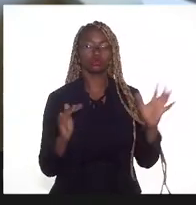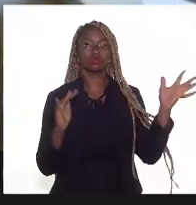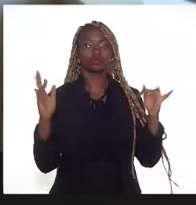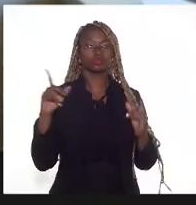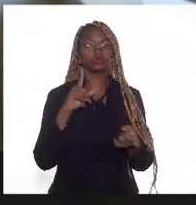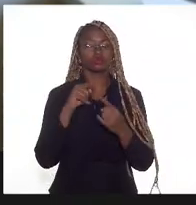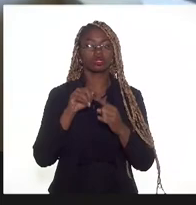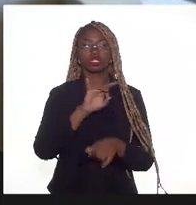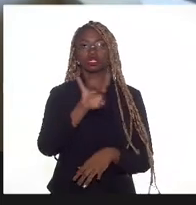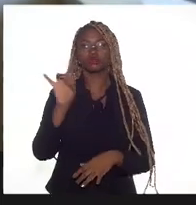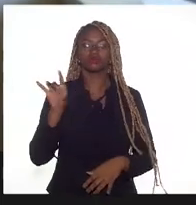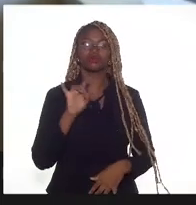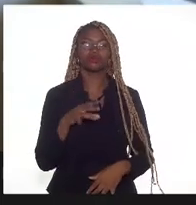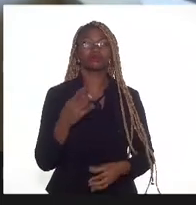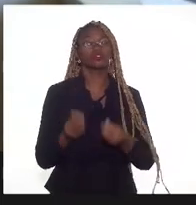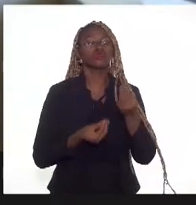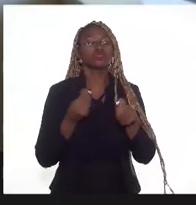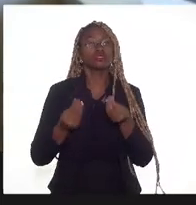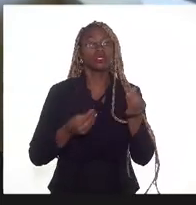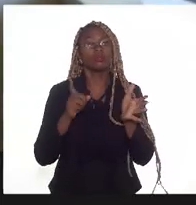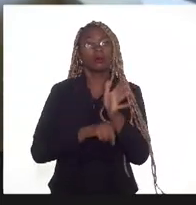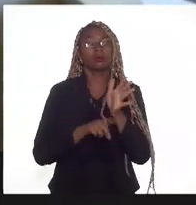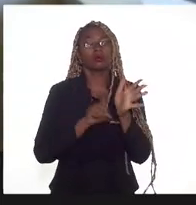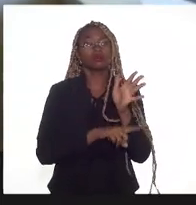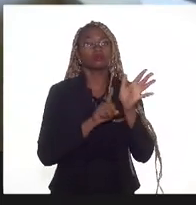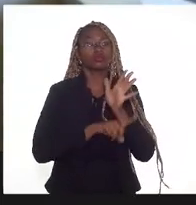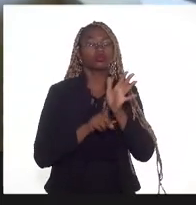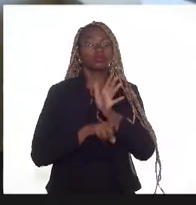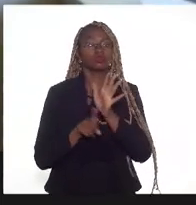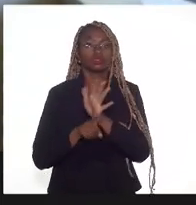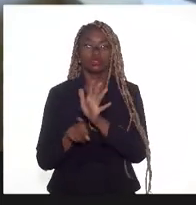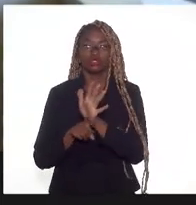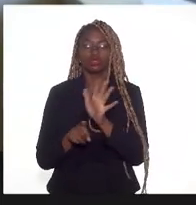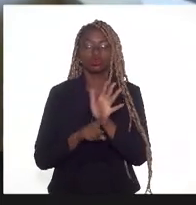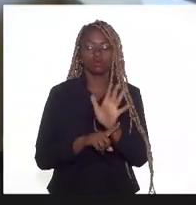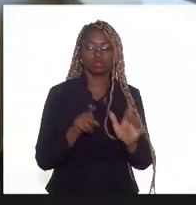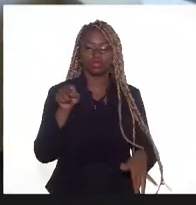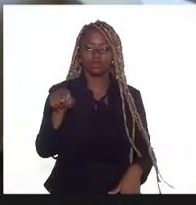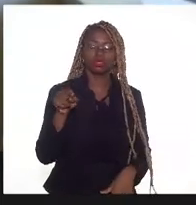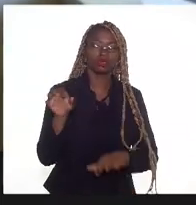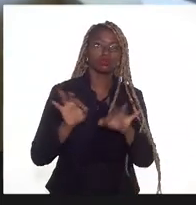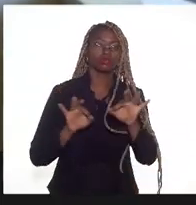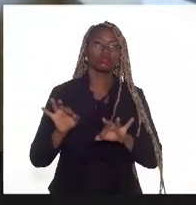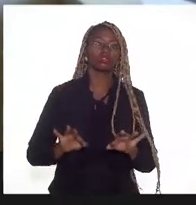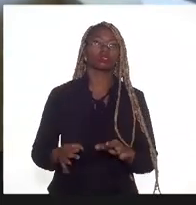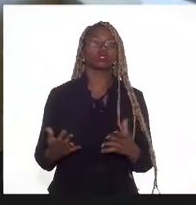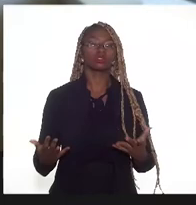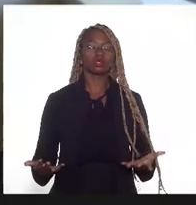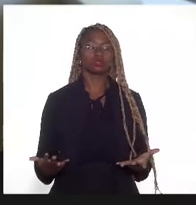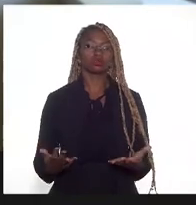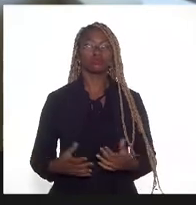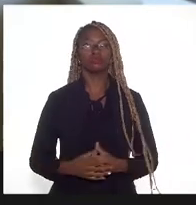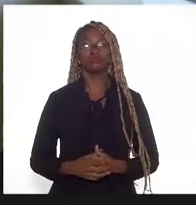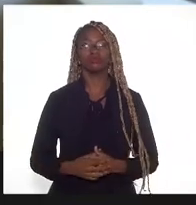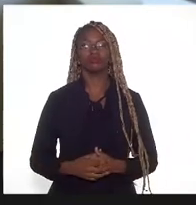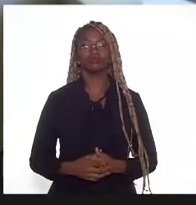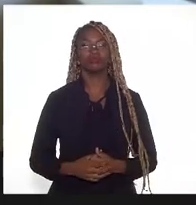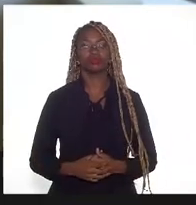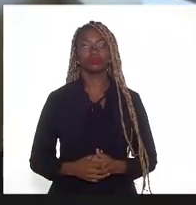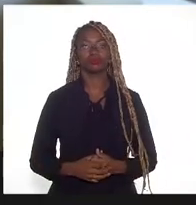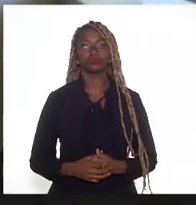como é que os abatimentos das PRs são processados. Se as